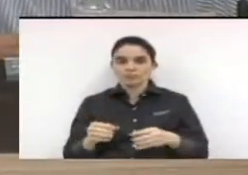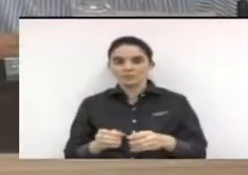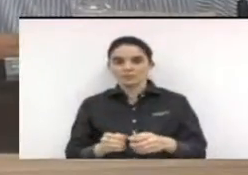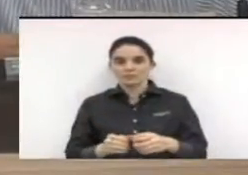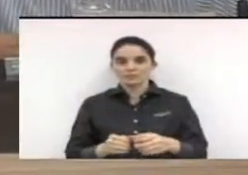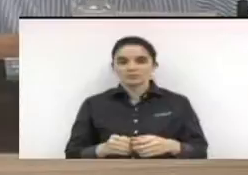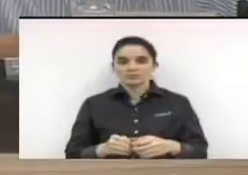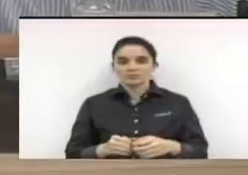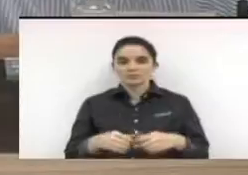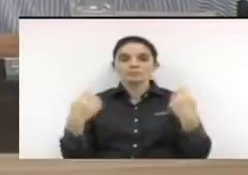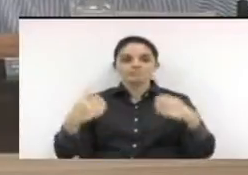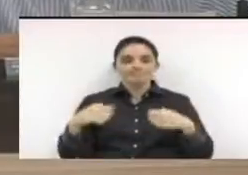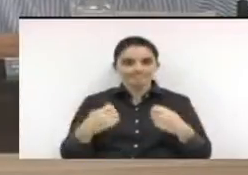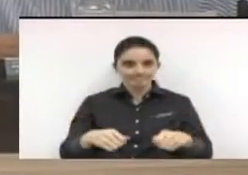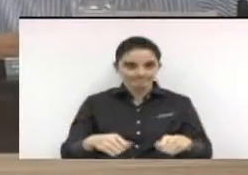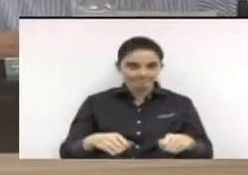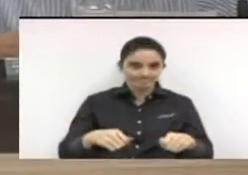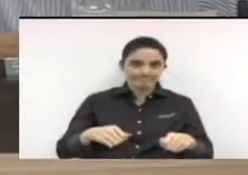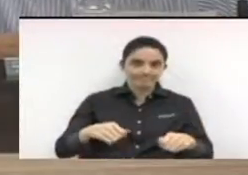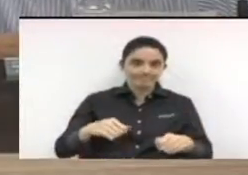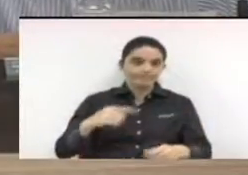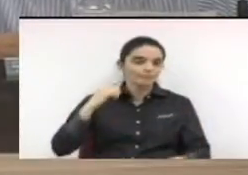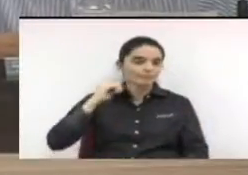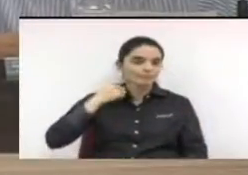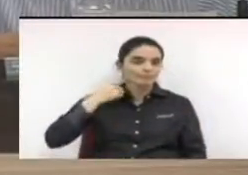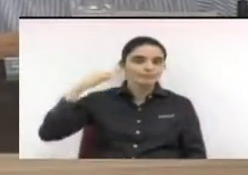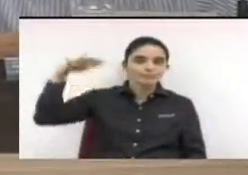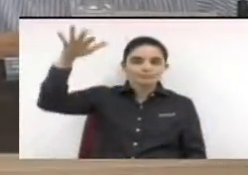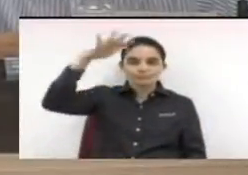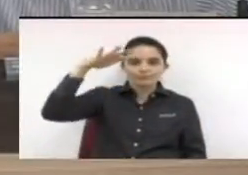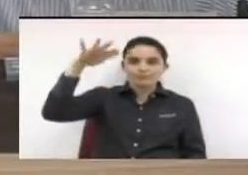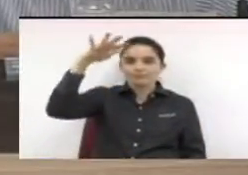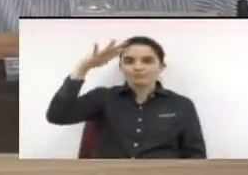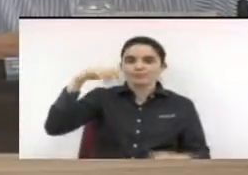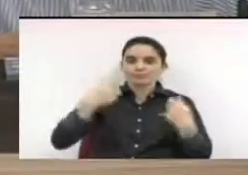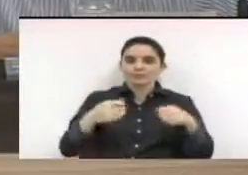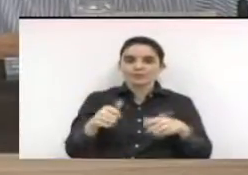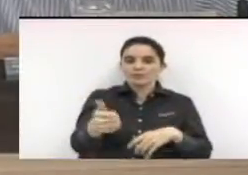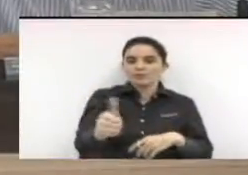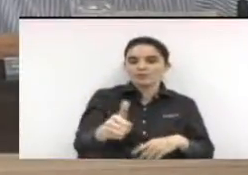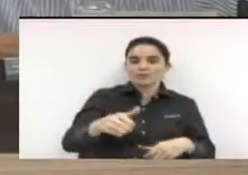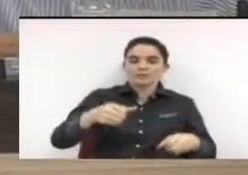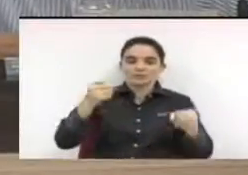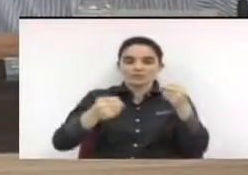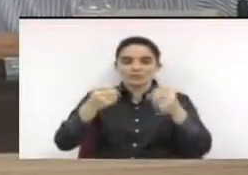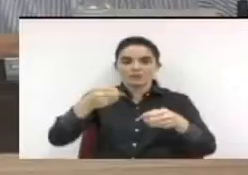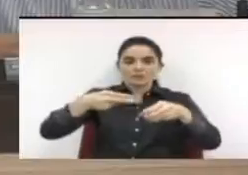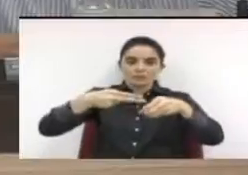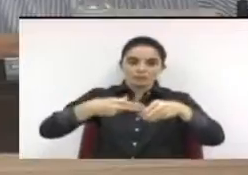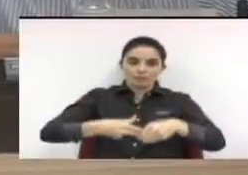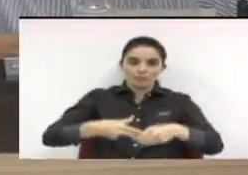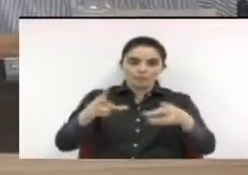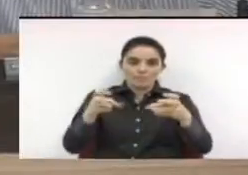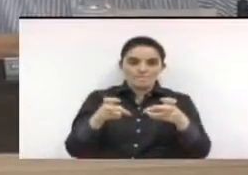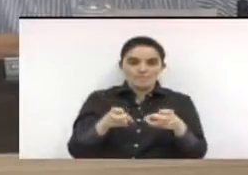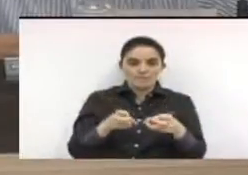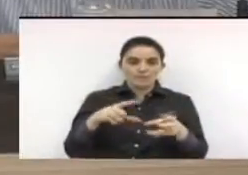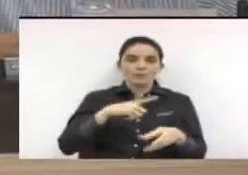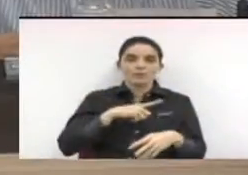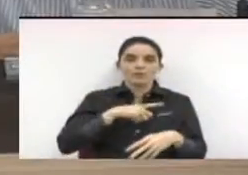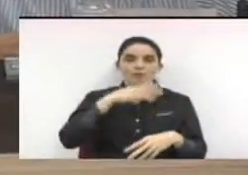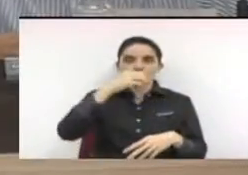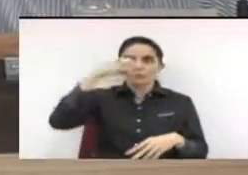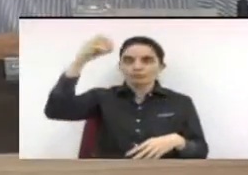controle da poluição atmosférica por meio da avaliação da emissão de fumaça preta de veículos movidos